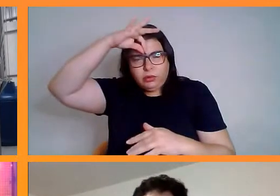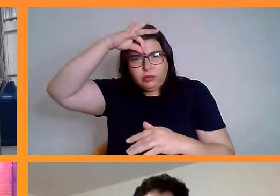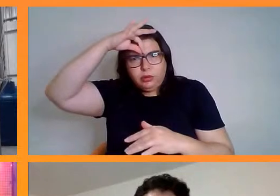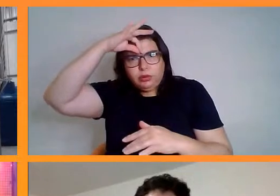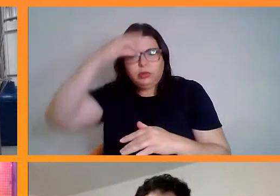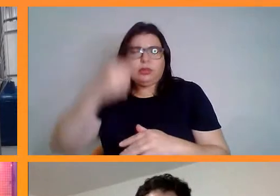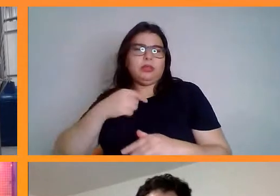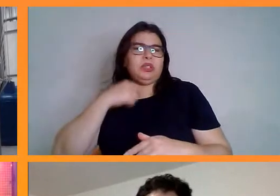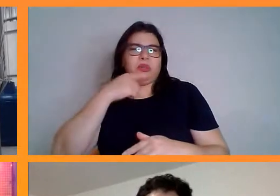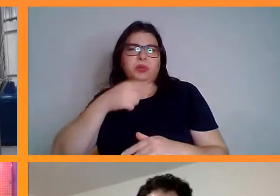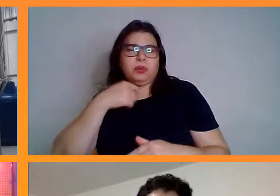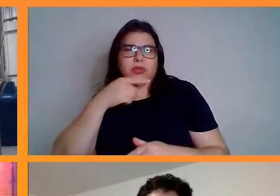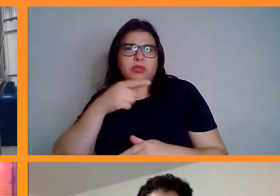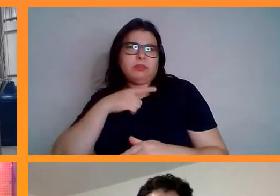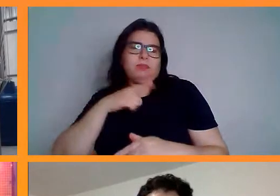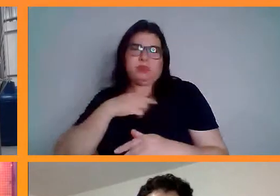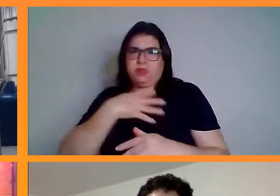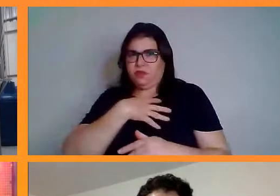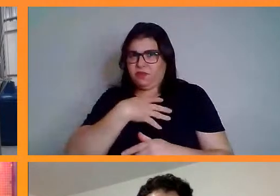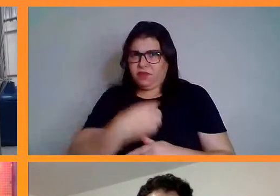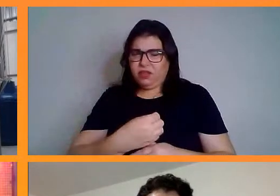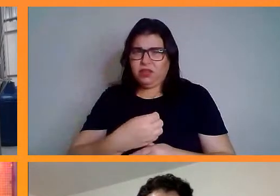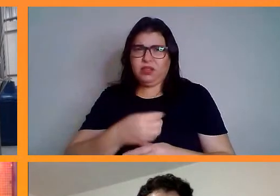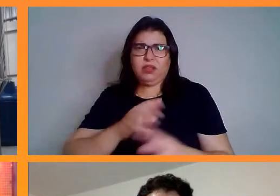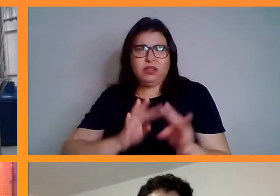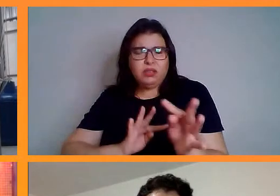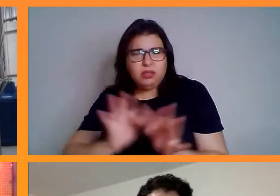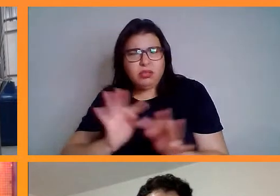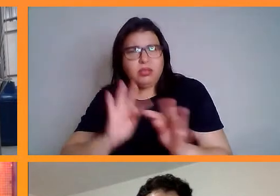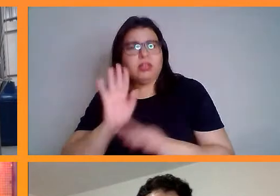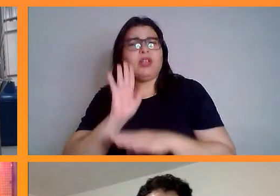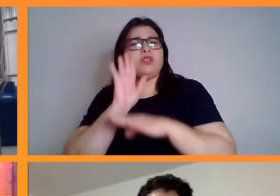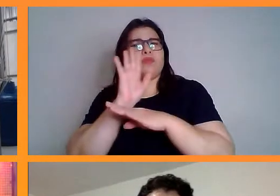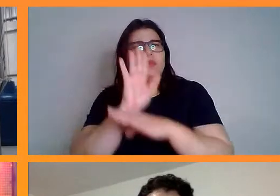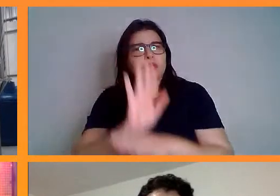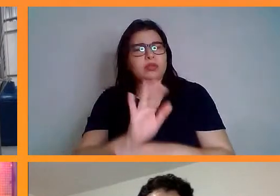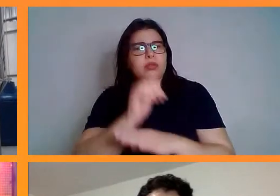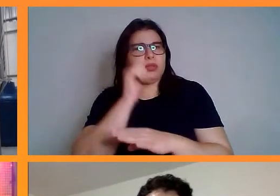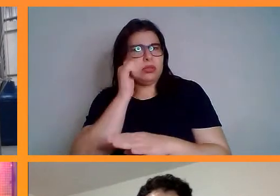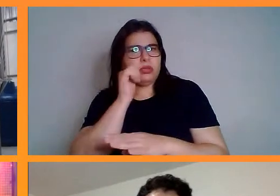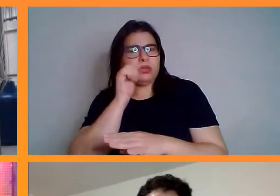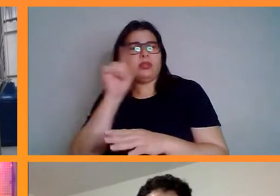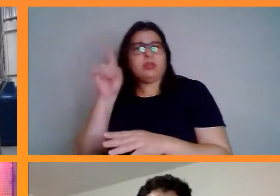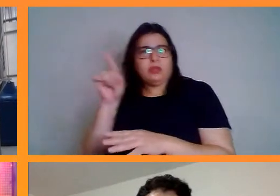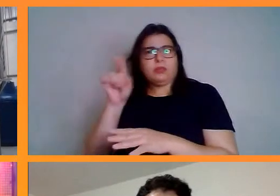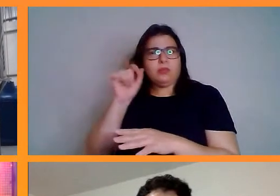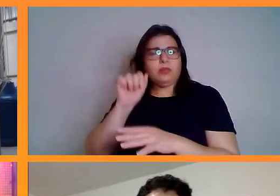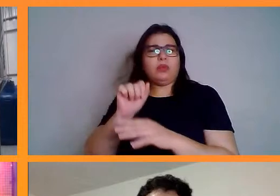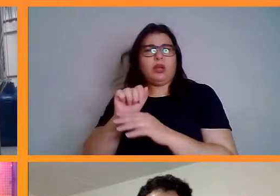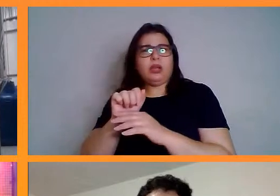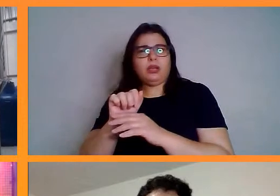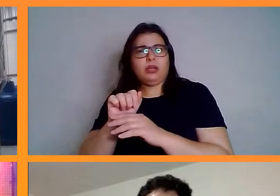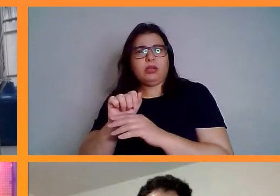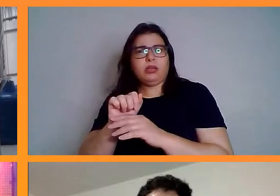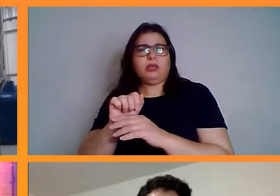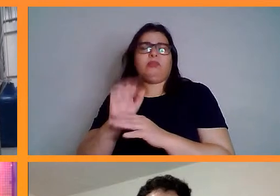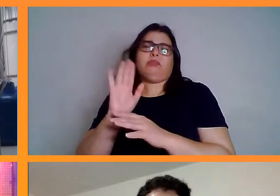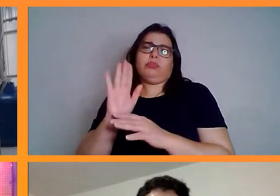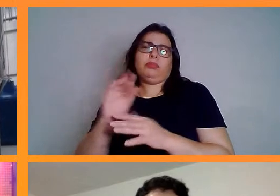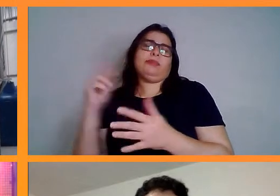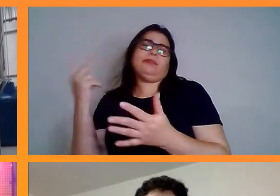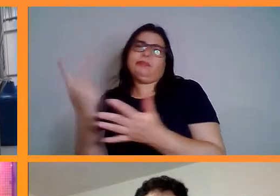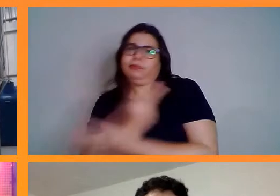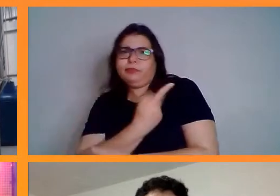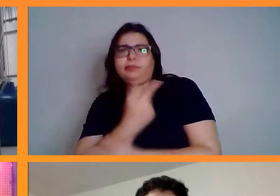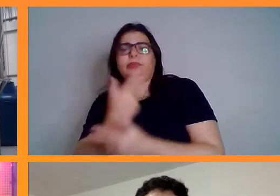Será que esta técnica auxiliaria, né, já que elas perderam, né, por um trauma, né, essa questão do